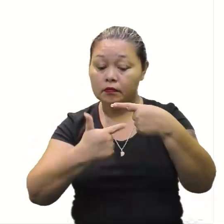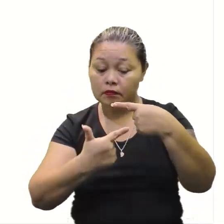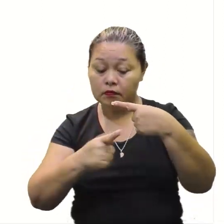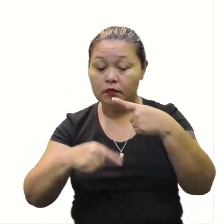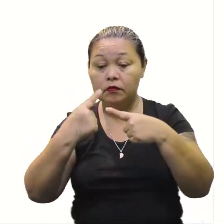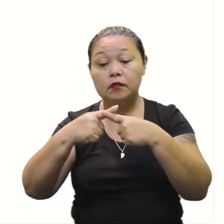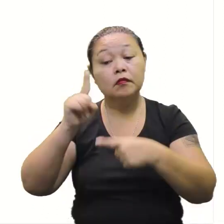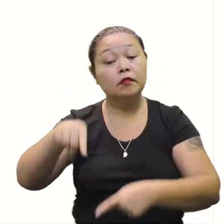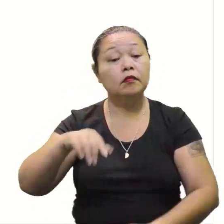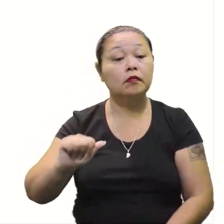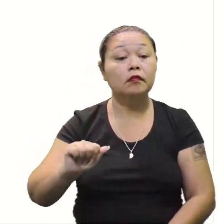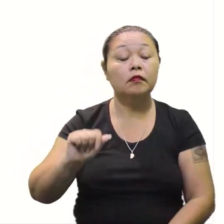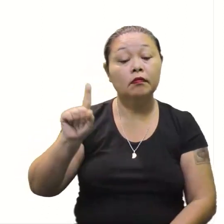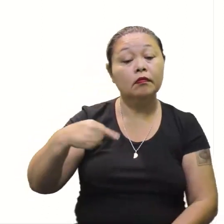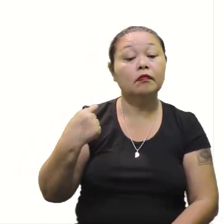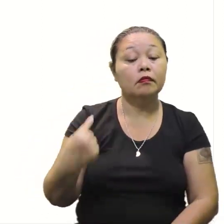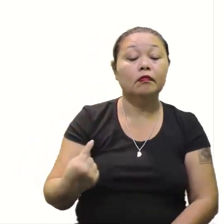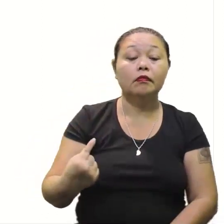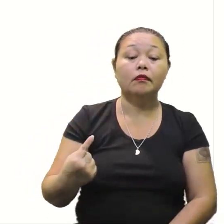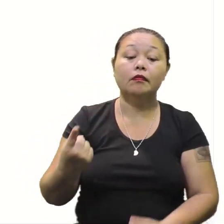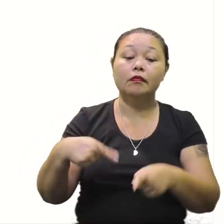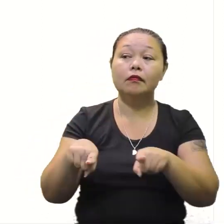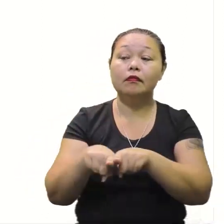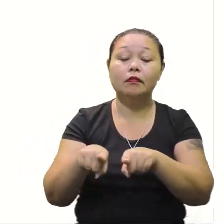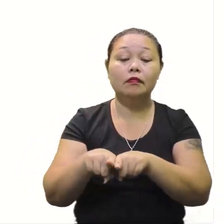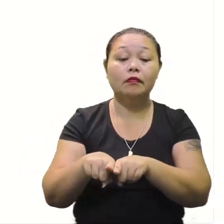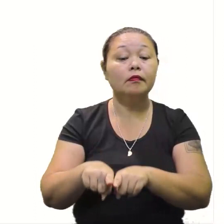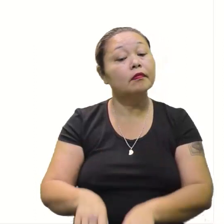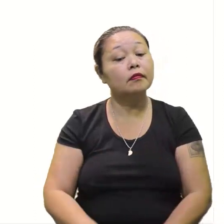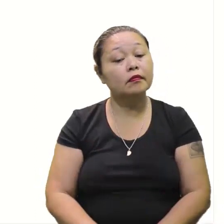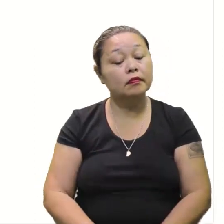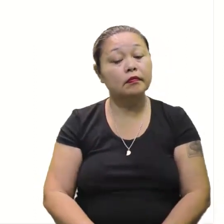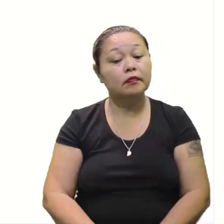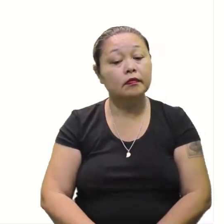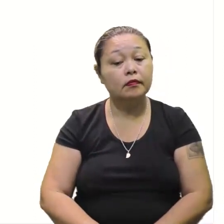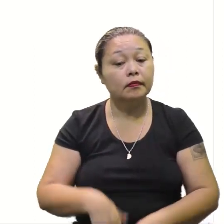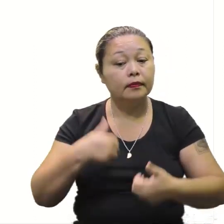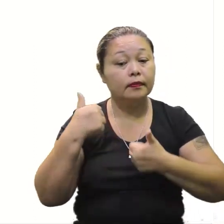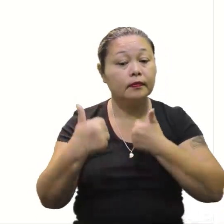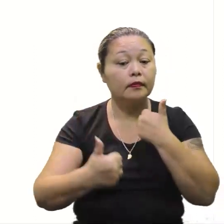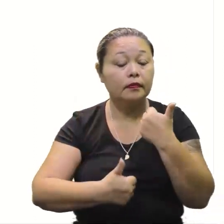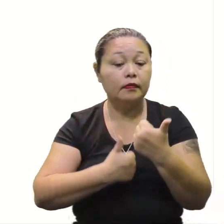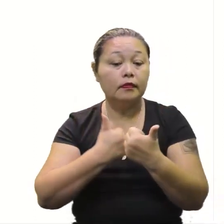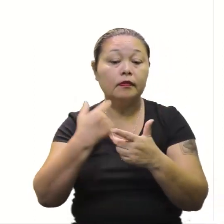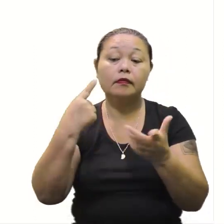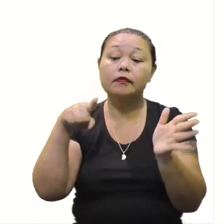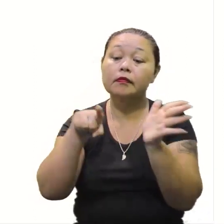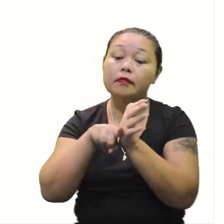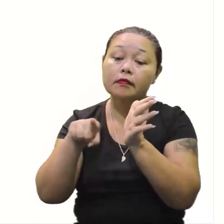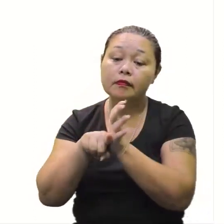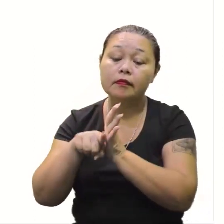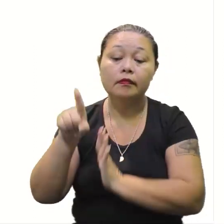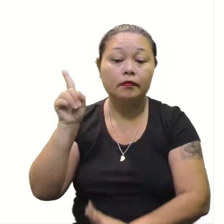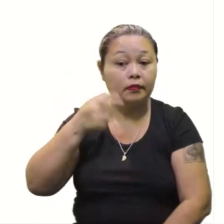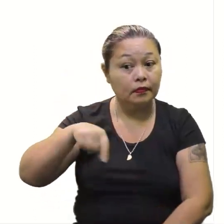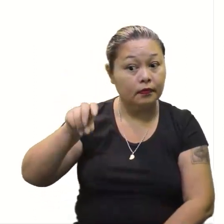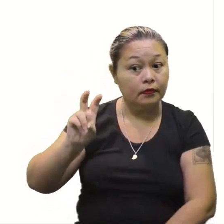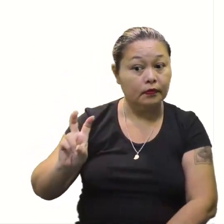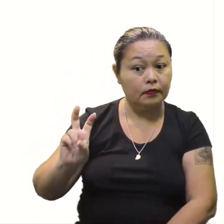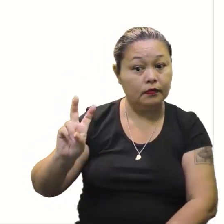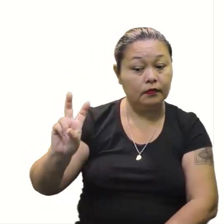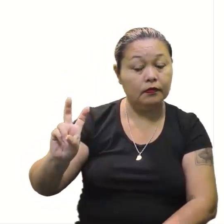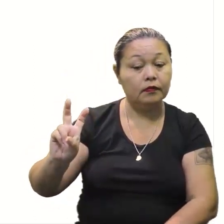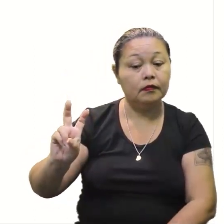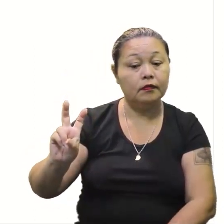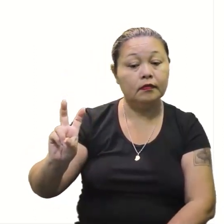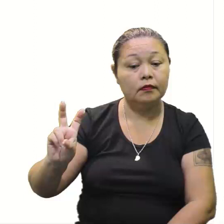nosso A. Quem é A? O A é 1. O A é 1 também. Beleza? Beleza. Menos com menos? Mais. Mais